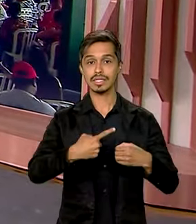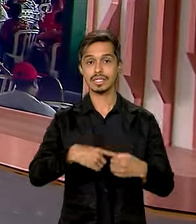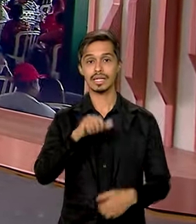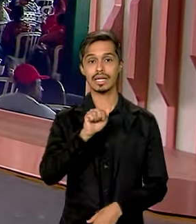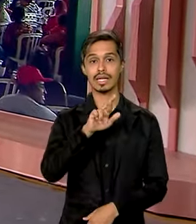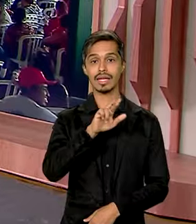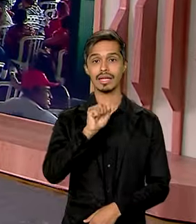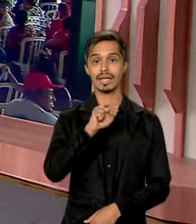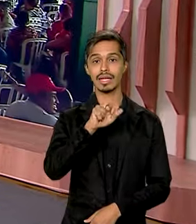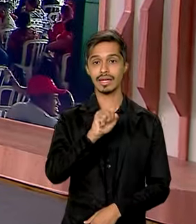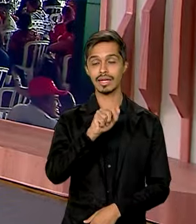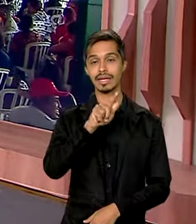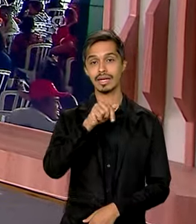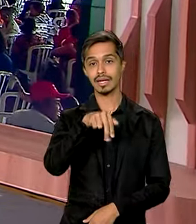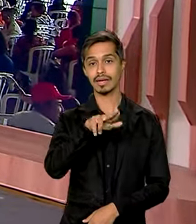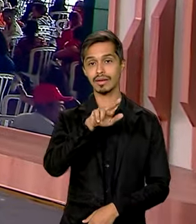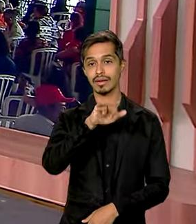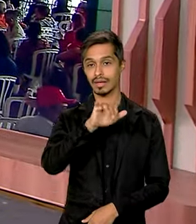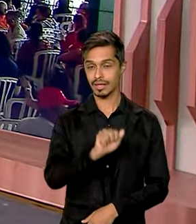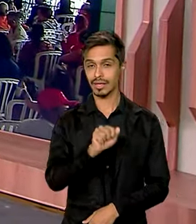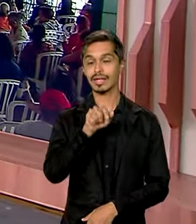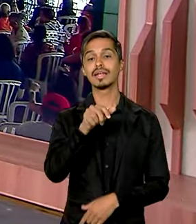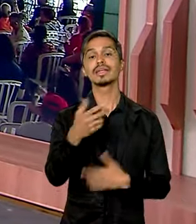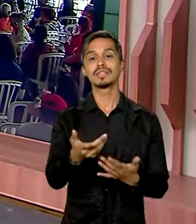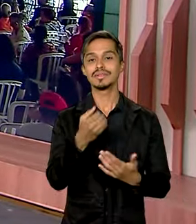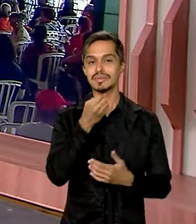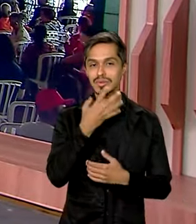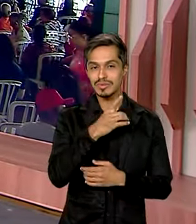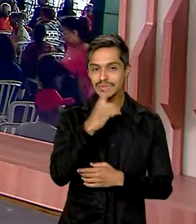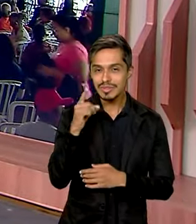mais informações para a gente. Pablo, bom dia para você.